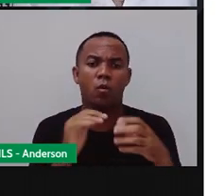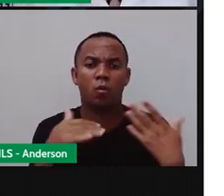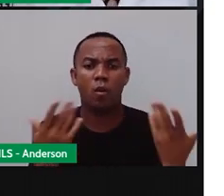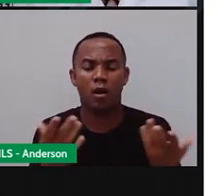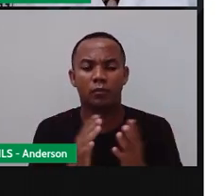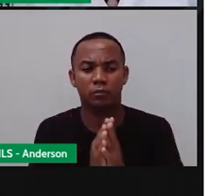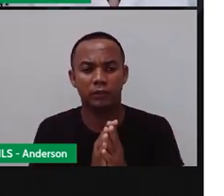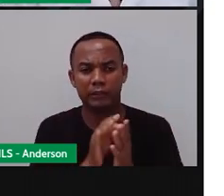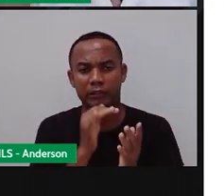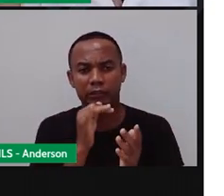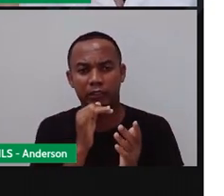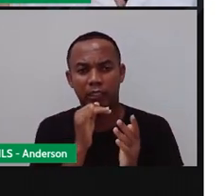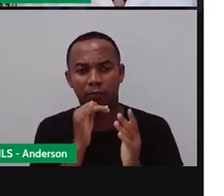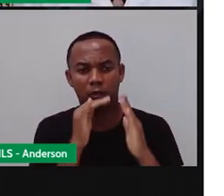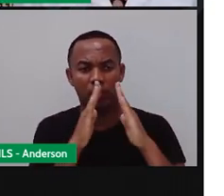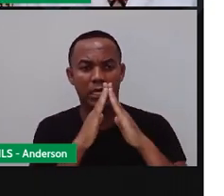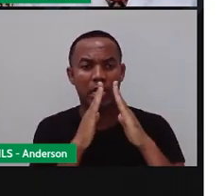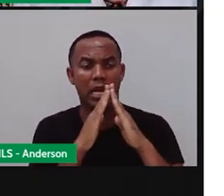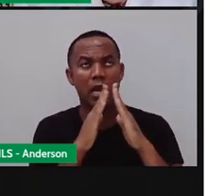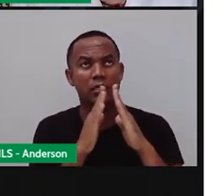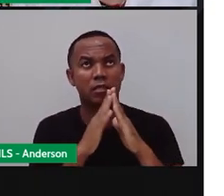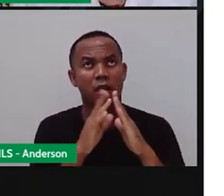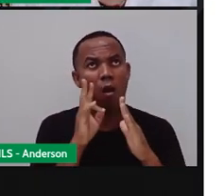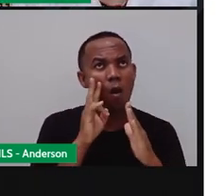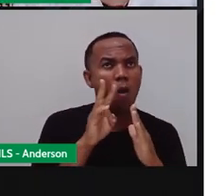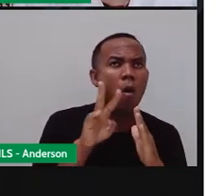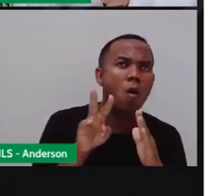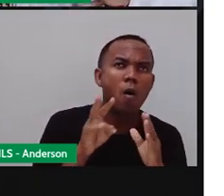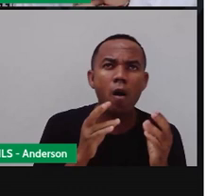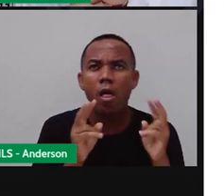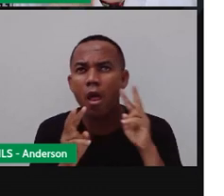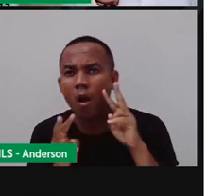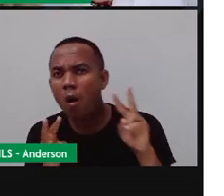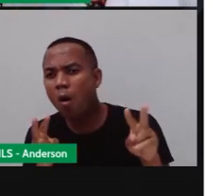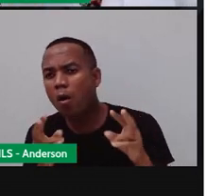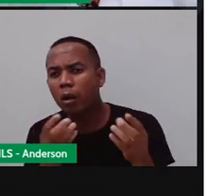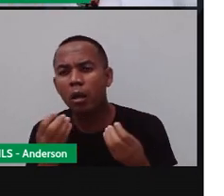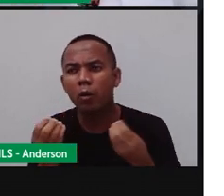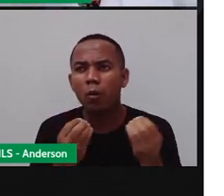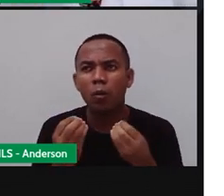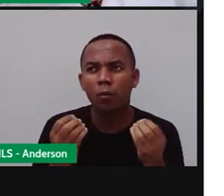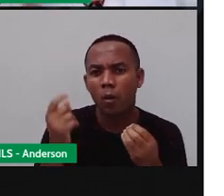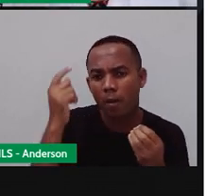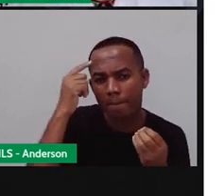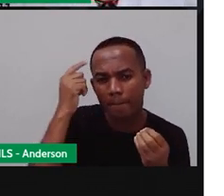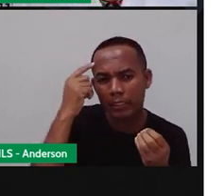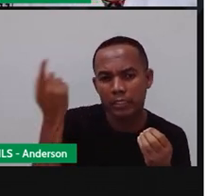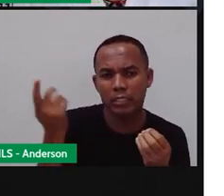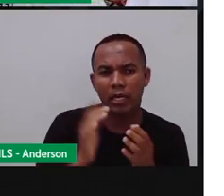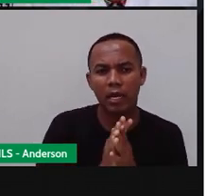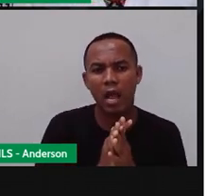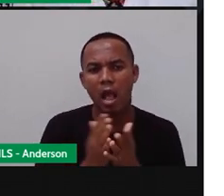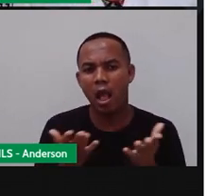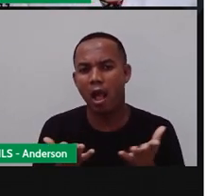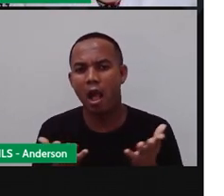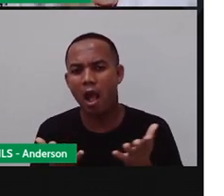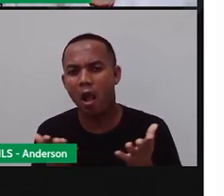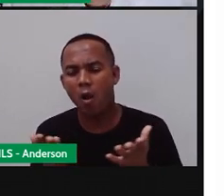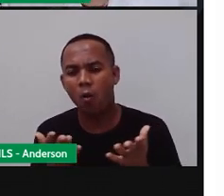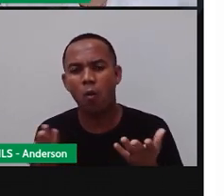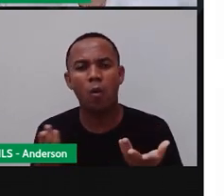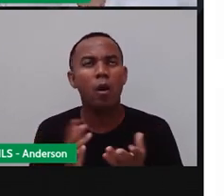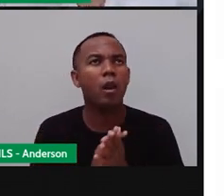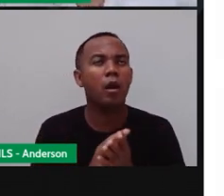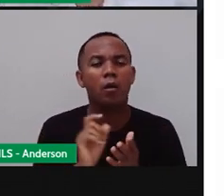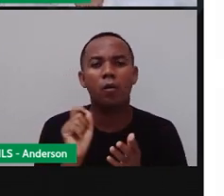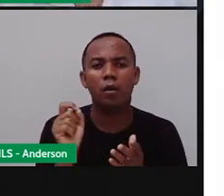gente sai de casa, a depender de como está o clima lá fora, a gente vai o quê? Pensar. Pô, agora eu vou fazer o quê? Bom,